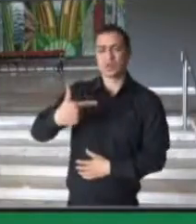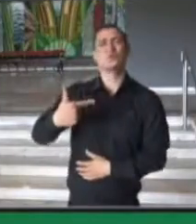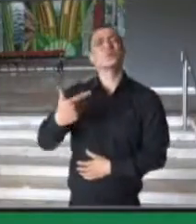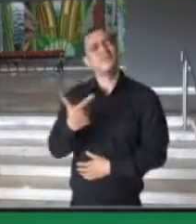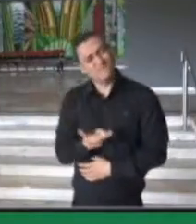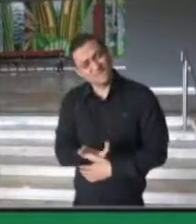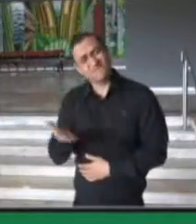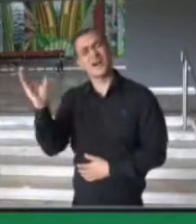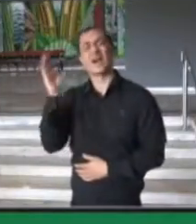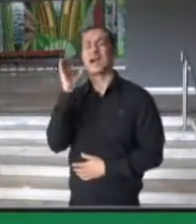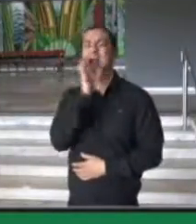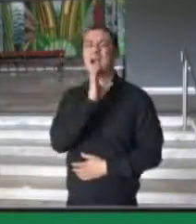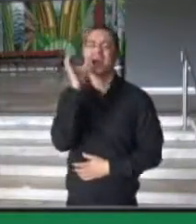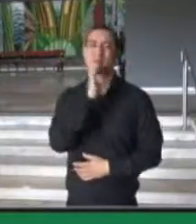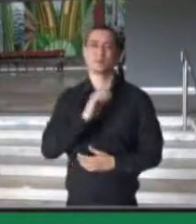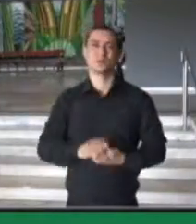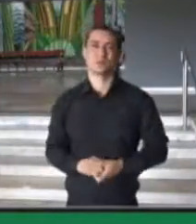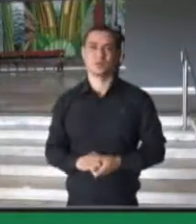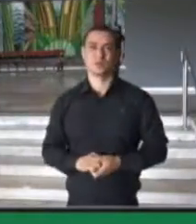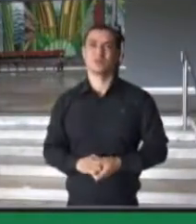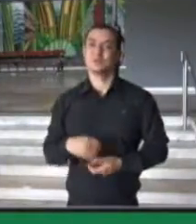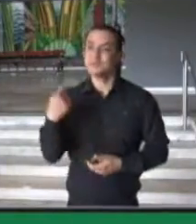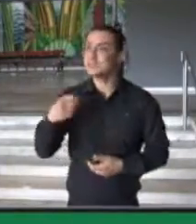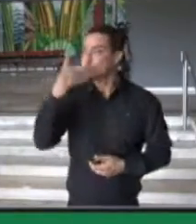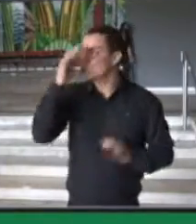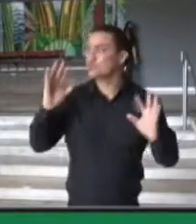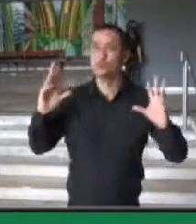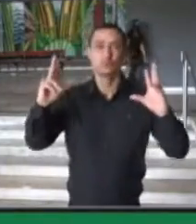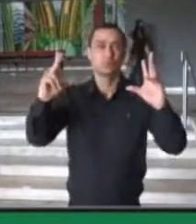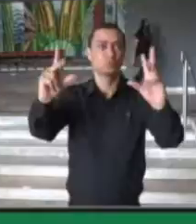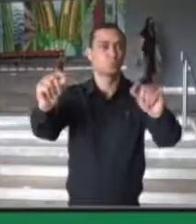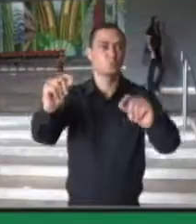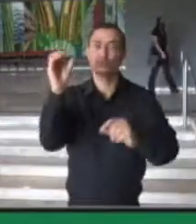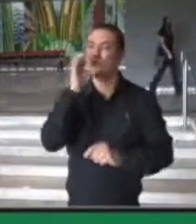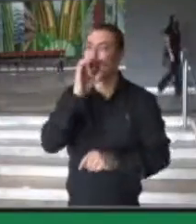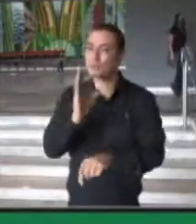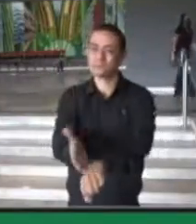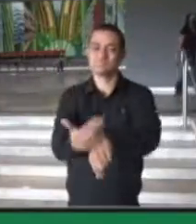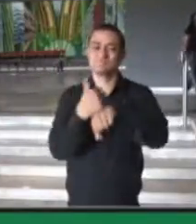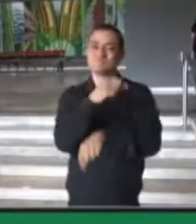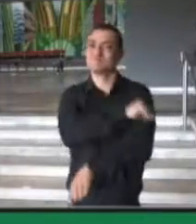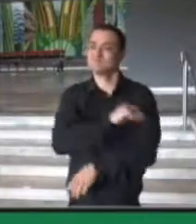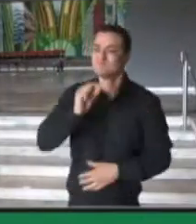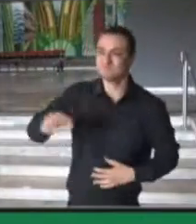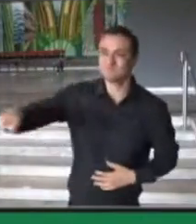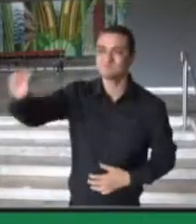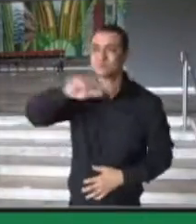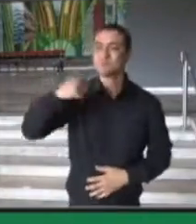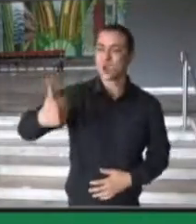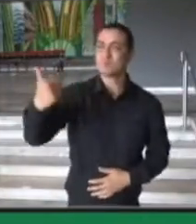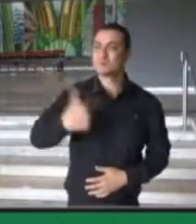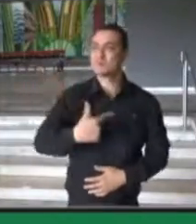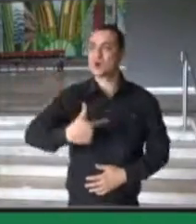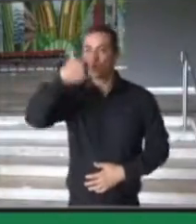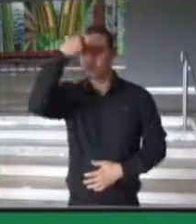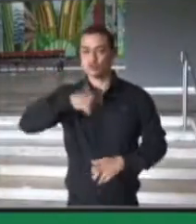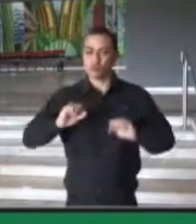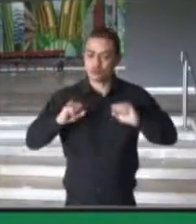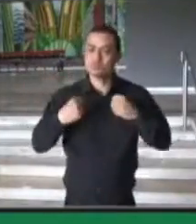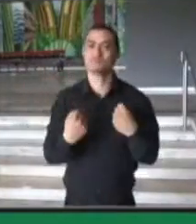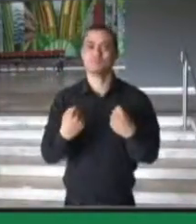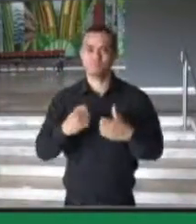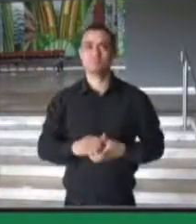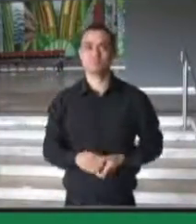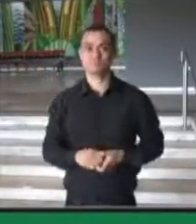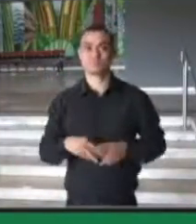faça rapidamente. Precisamos ter toda a população do Estado de São Paulo com seu esquema vacinal completo. E, em